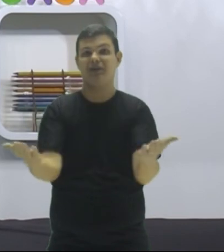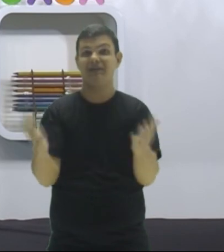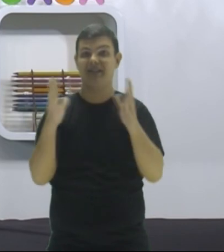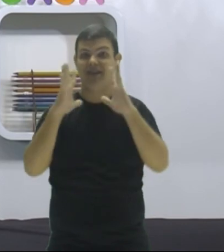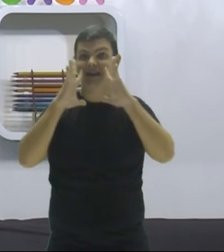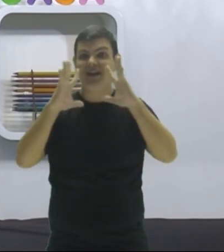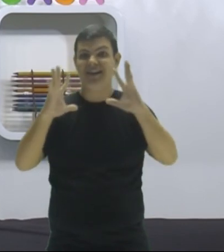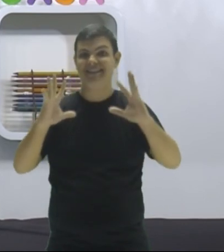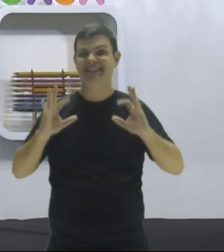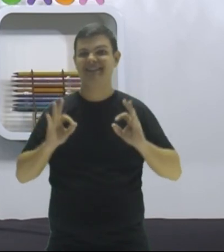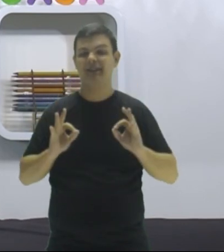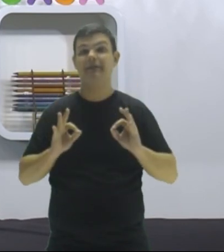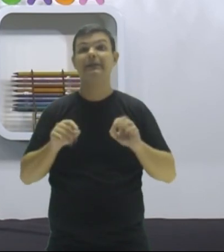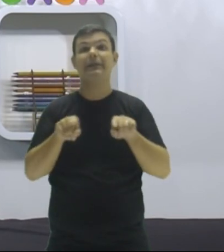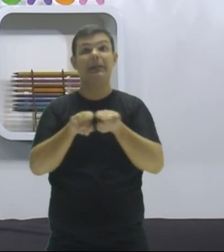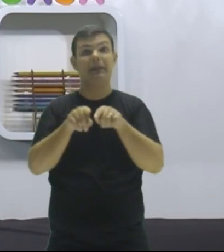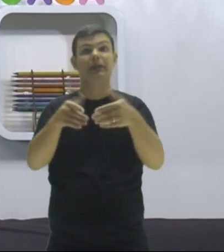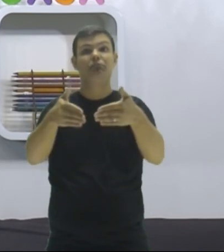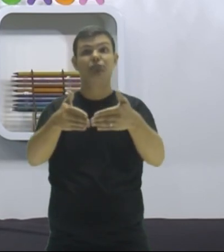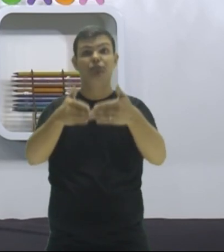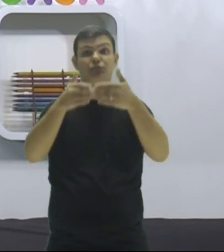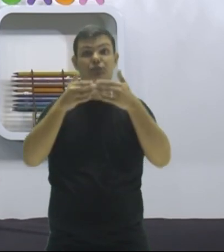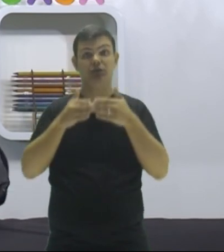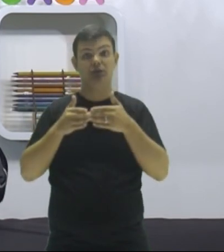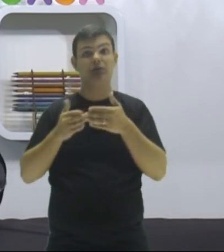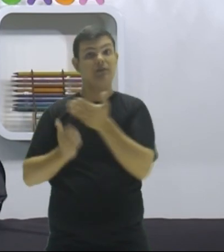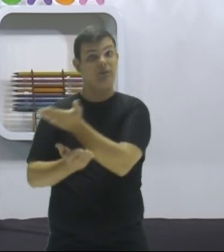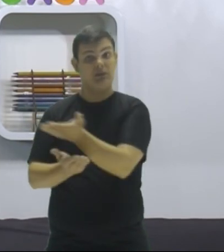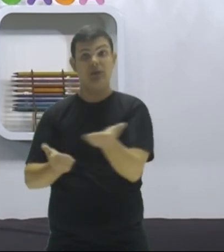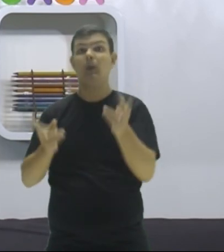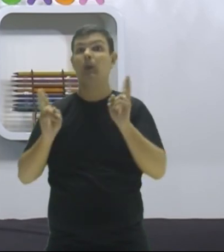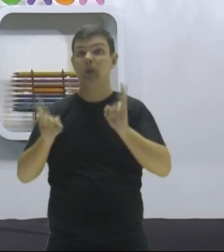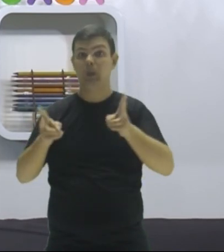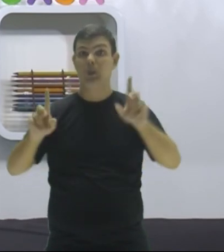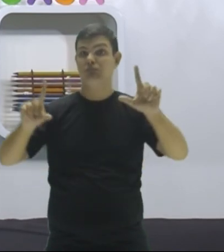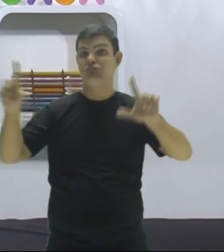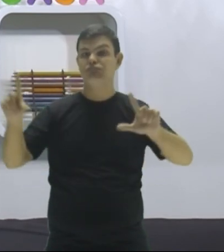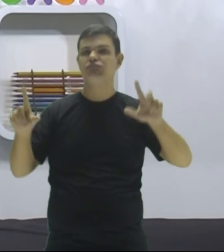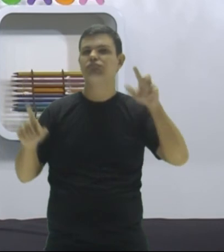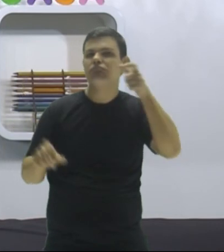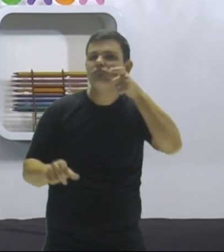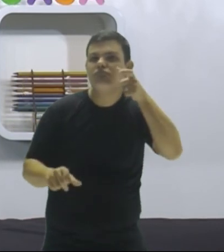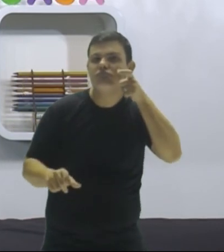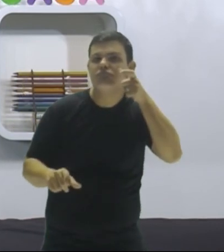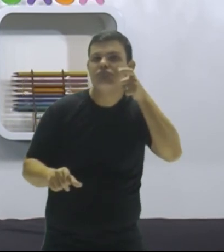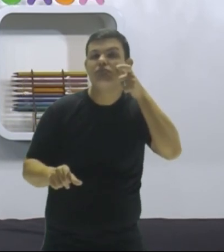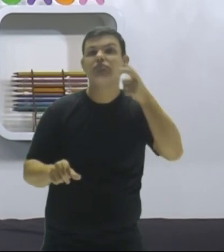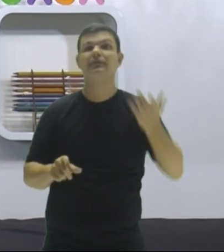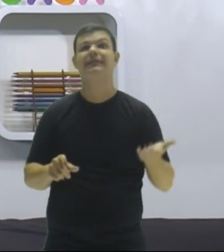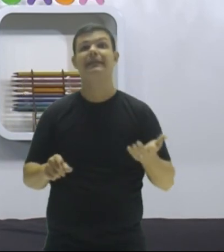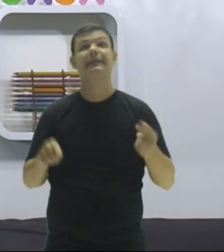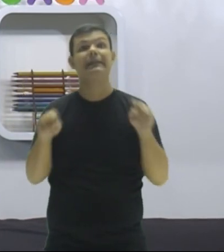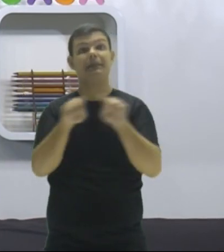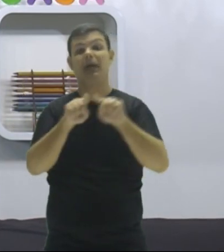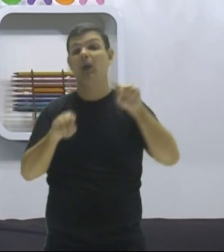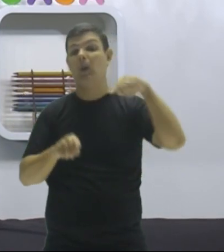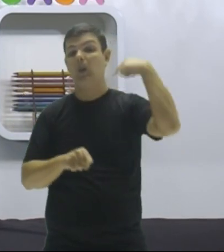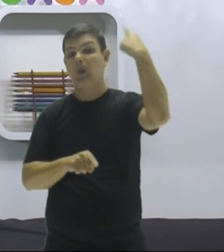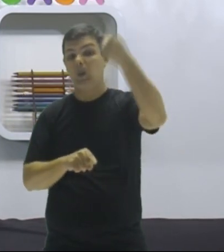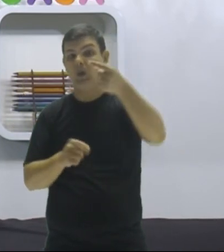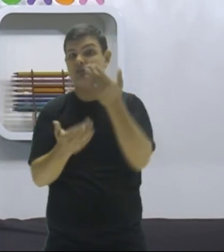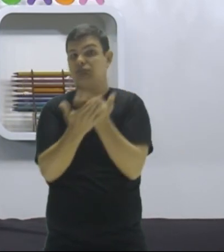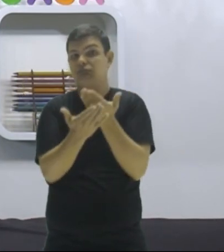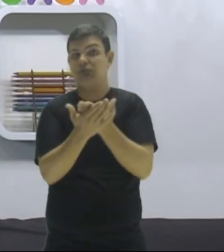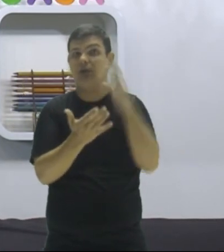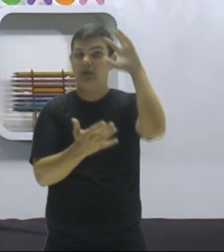assistindo, de pedir para vocês que vocês continuem assistindo a nossas aulas, tá? Nas próximas aulas que nós vamos estar trabalhando